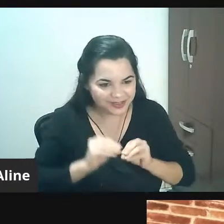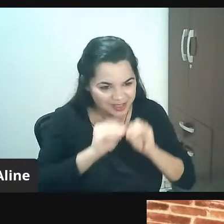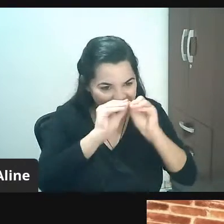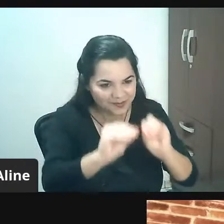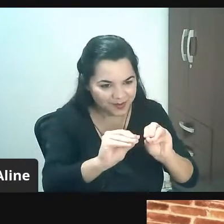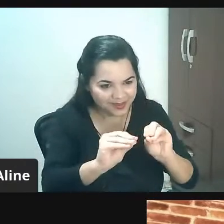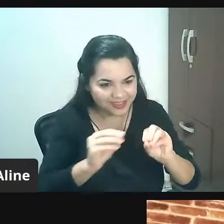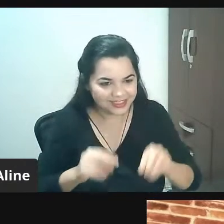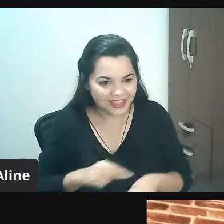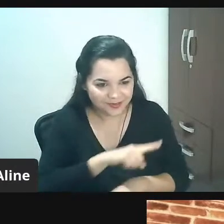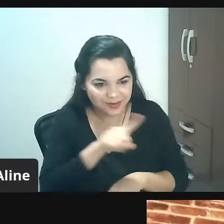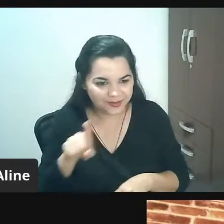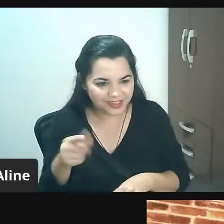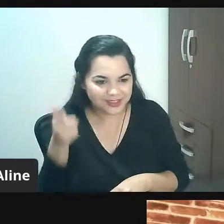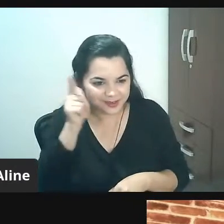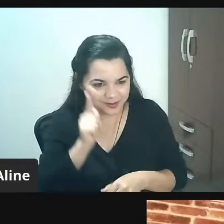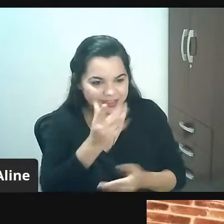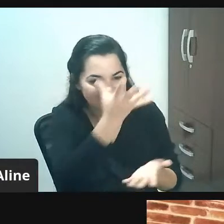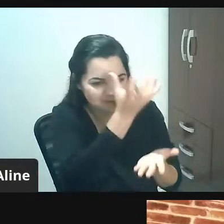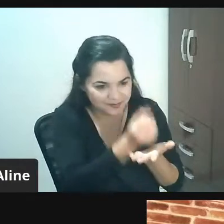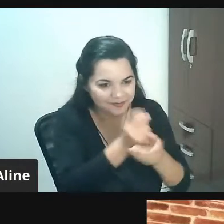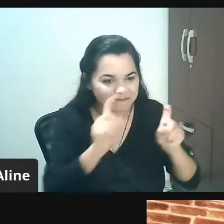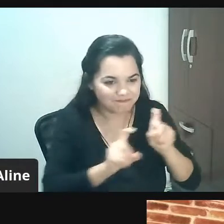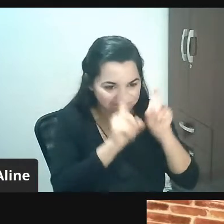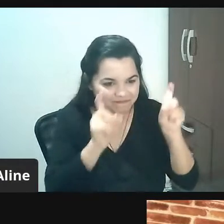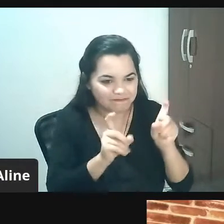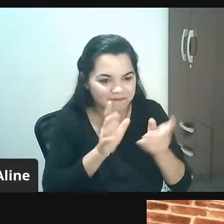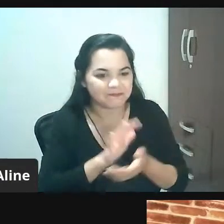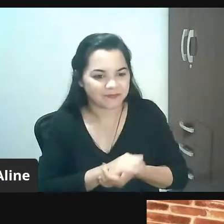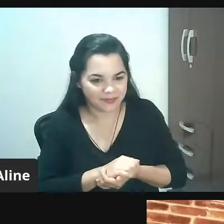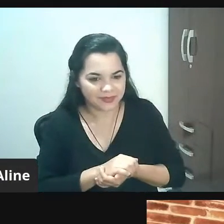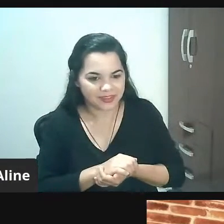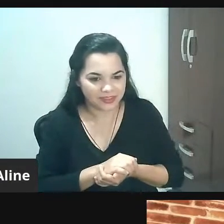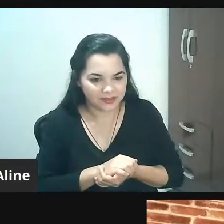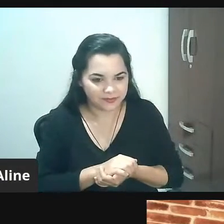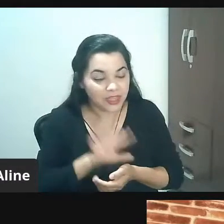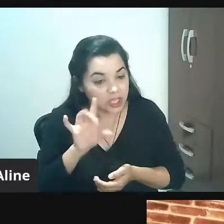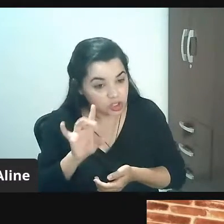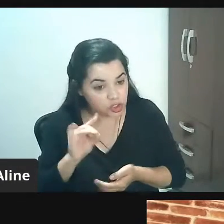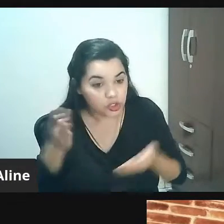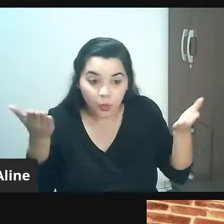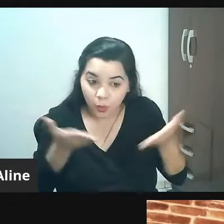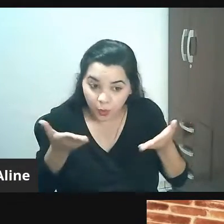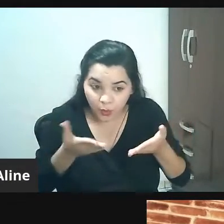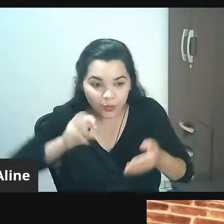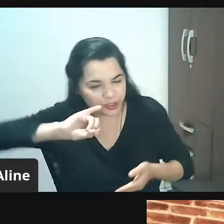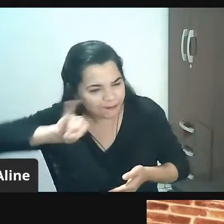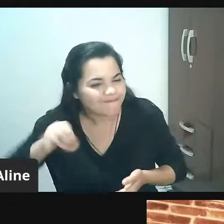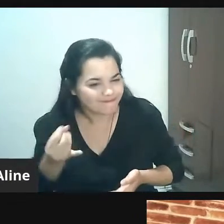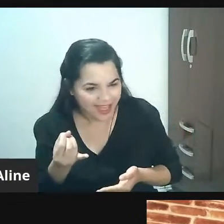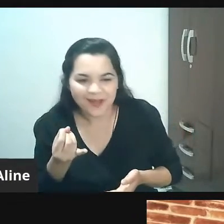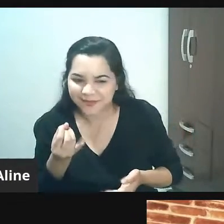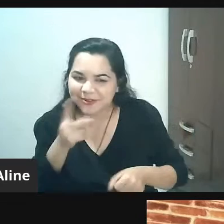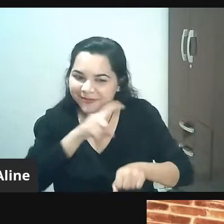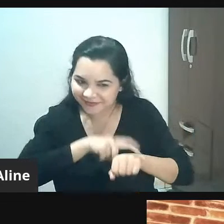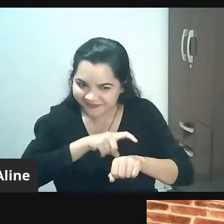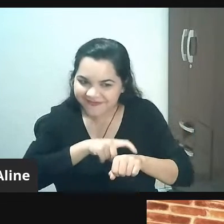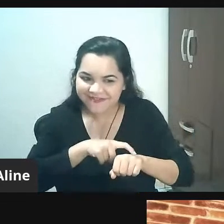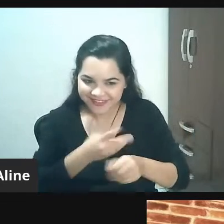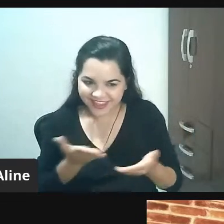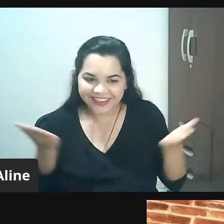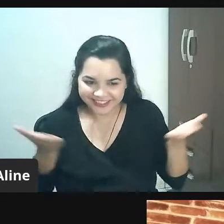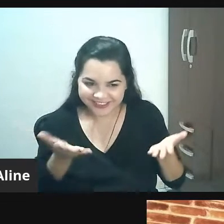vocês para que vocês possam baixar esses slides o link funciona só hoje então é bom prestar atenção no tempo aí para baixar